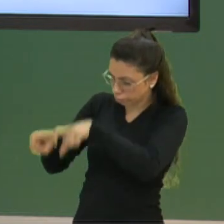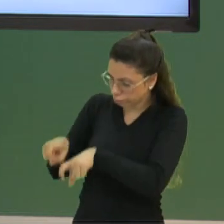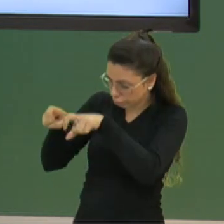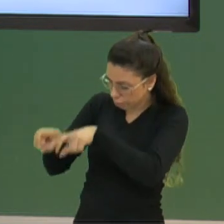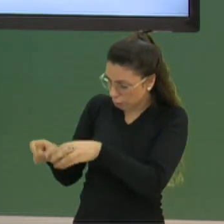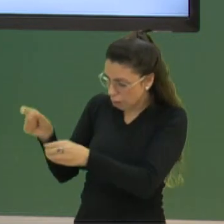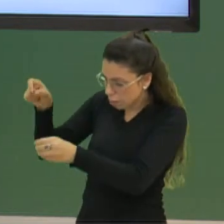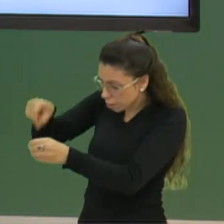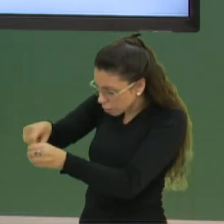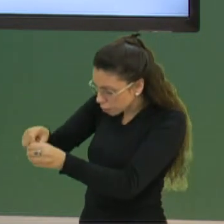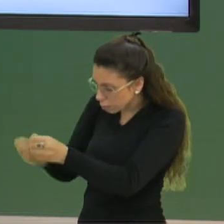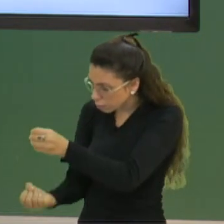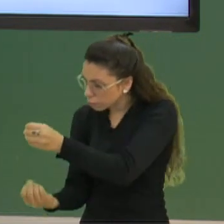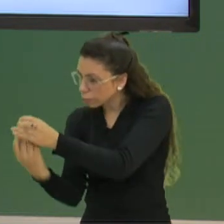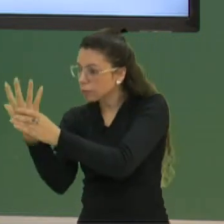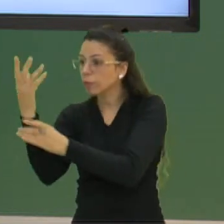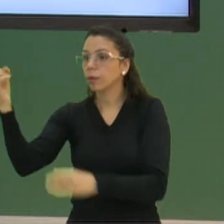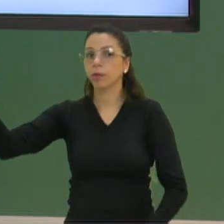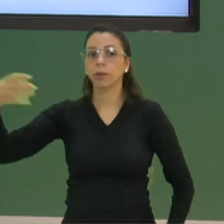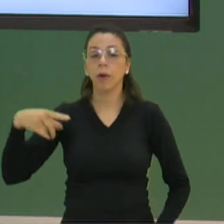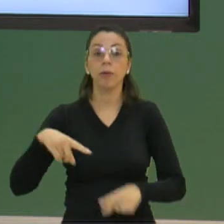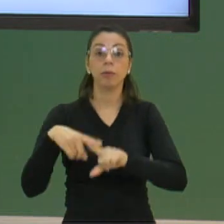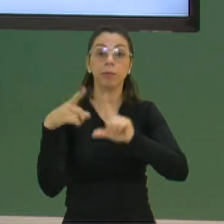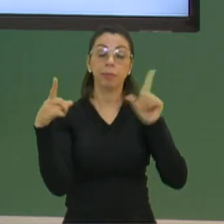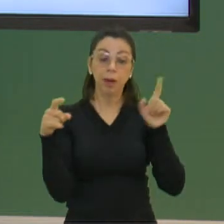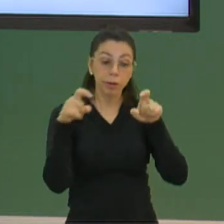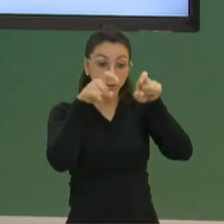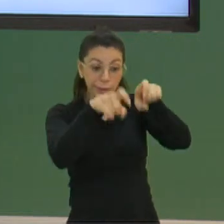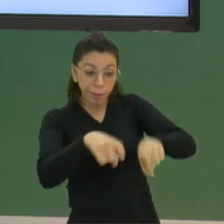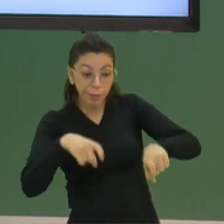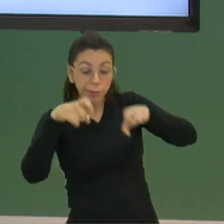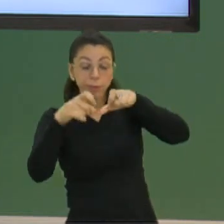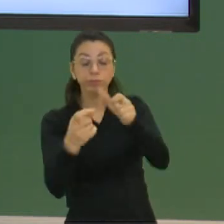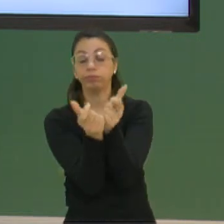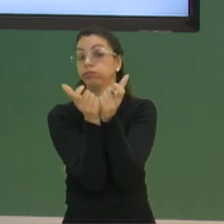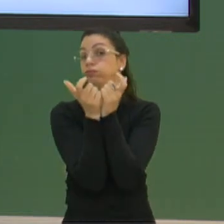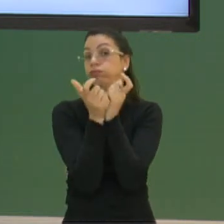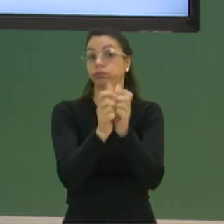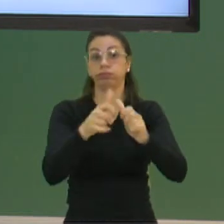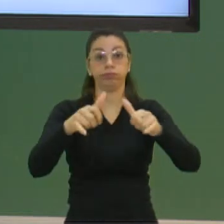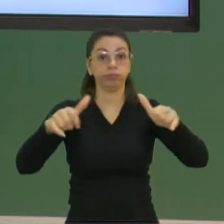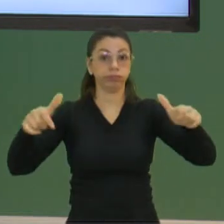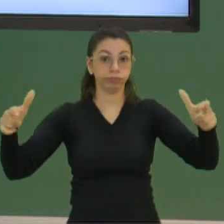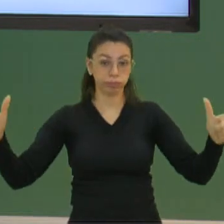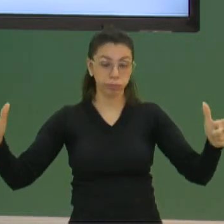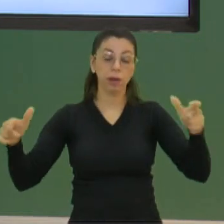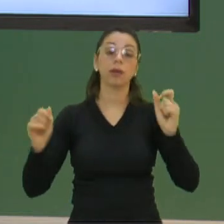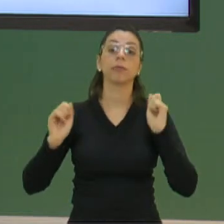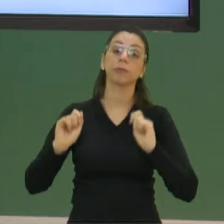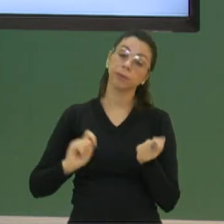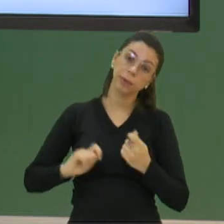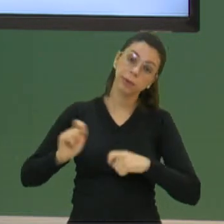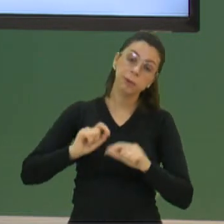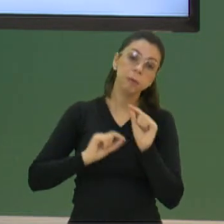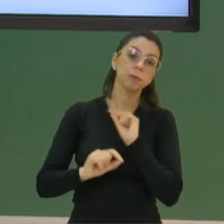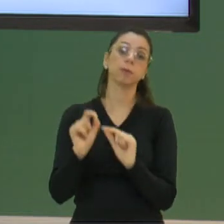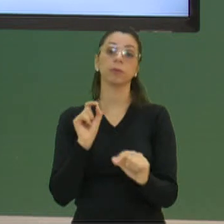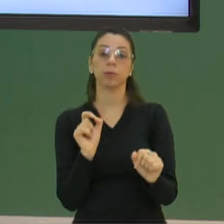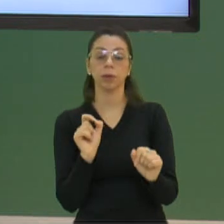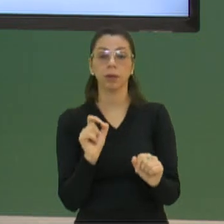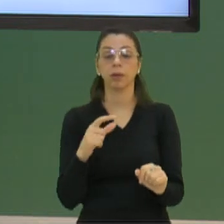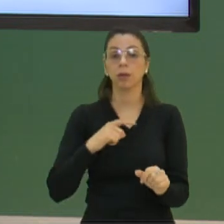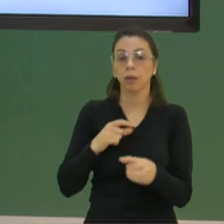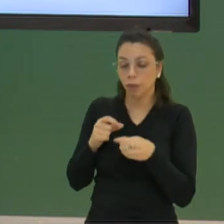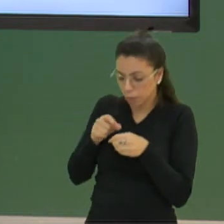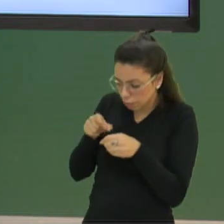pé de milho. Mas, quando a gente fala de agricultura, de plantio de grandes quantidades, a gente precisa pensar que